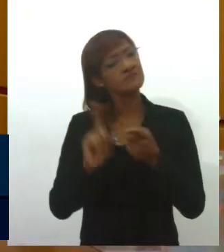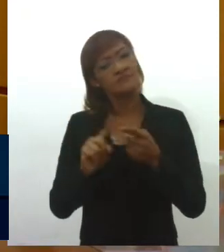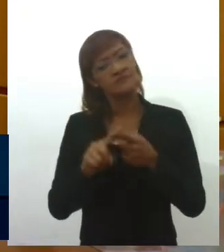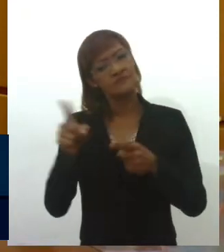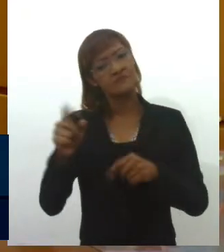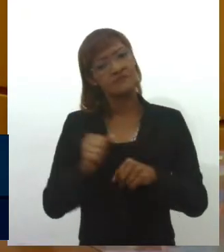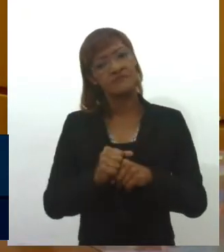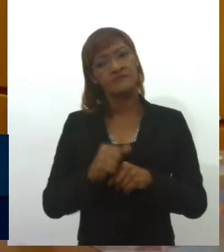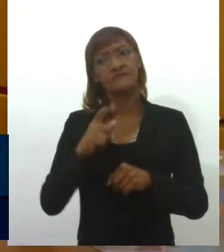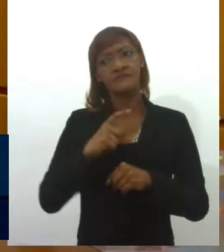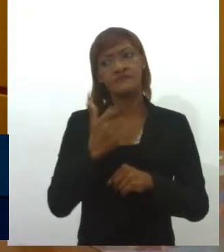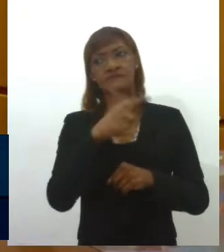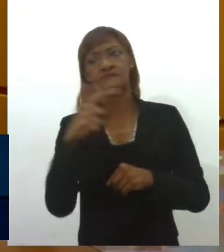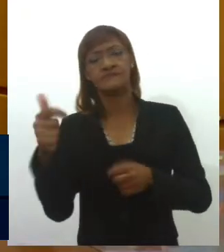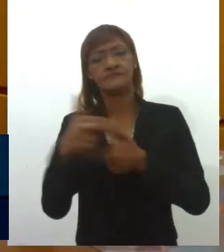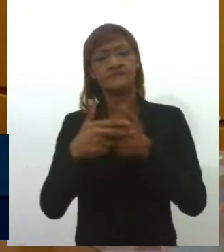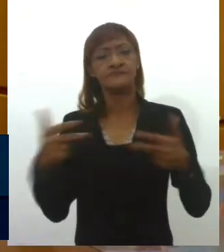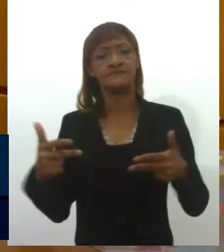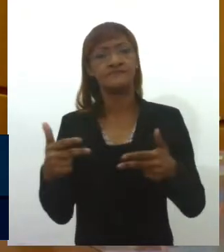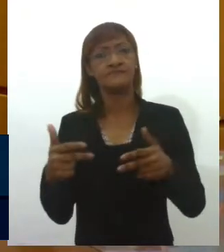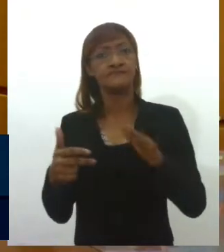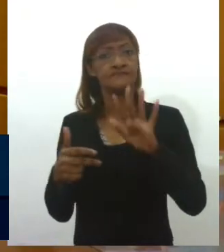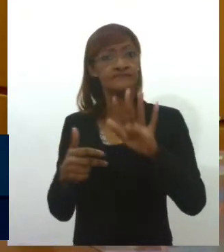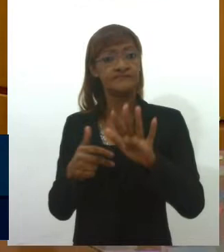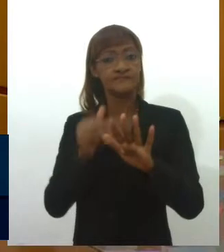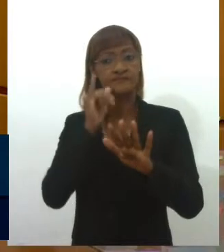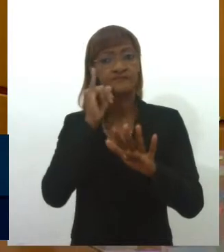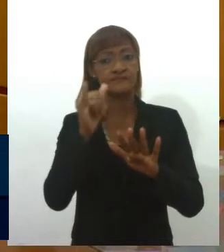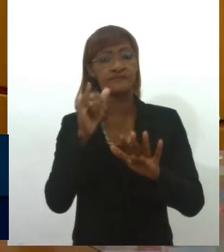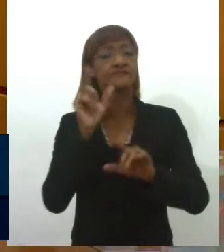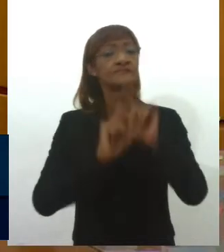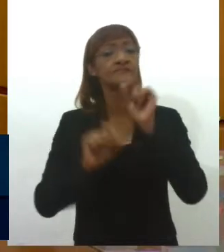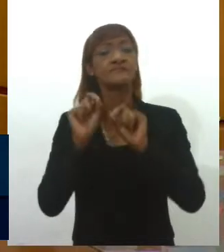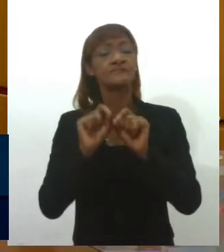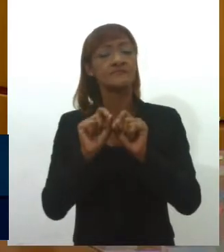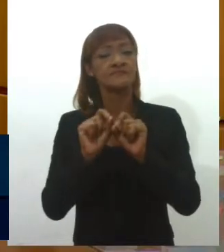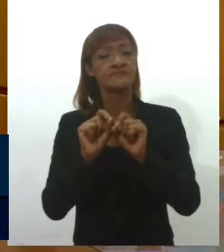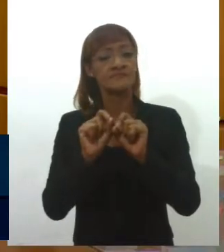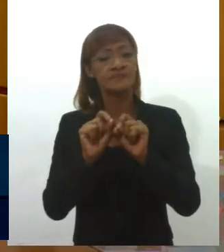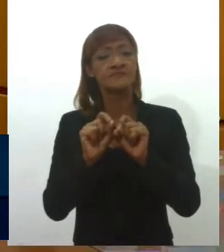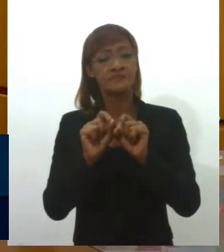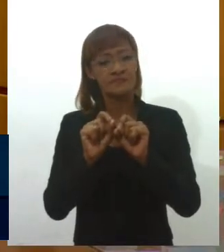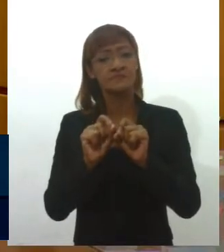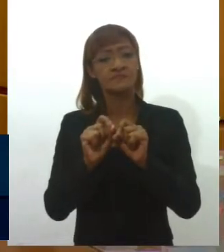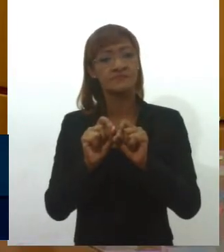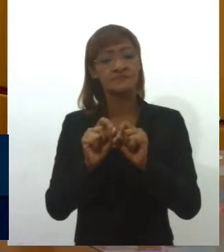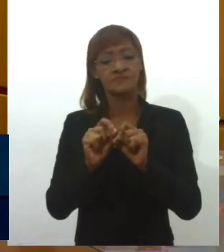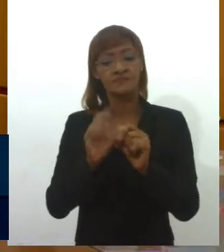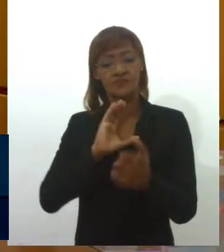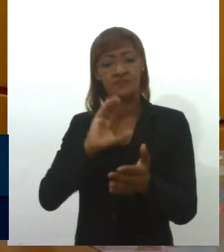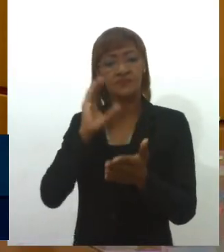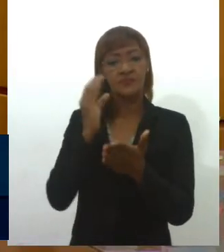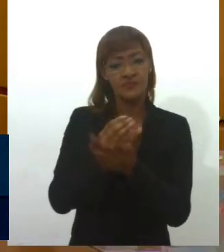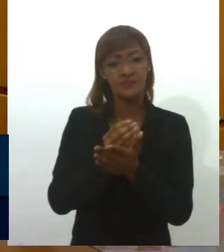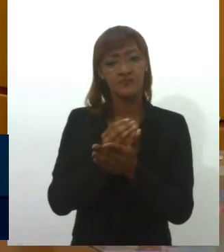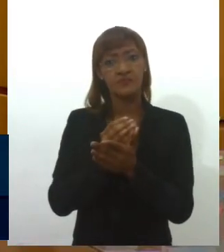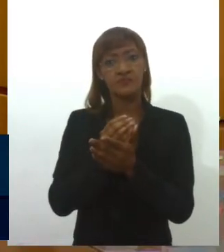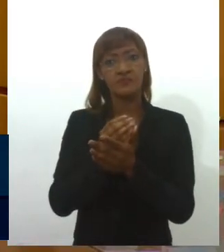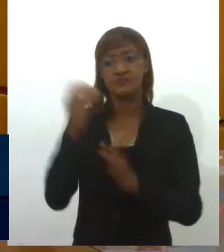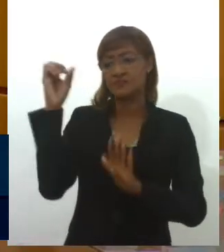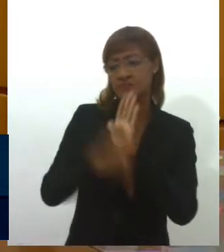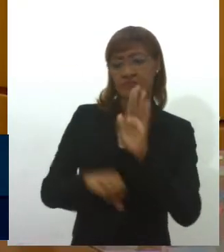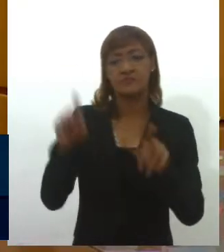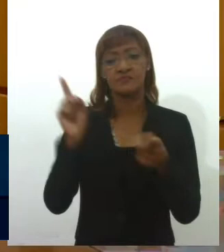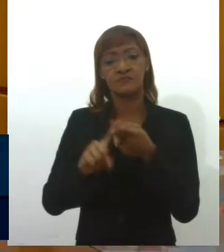E quando se diz isso, é bom lembrar que os crimes cometidos pelo nazismo, quando teve a